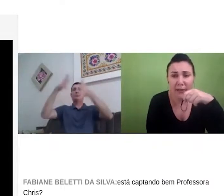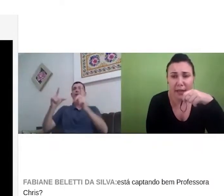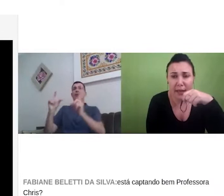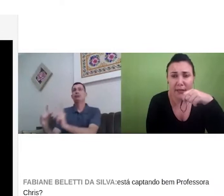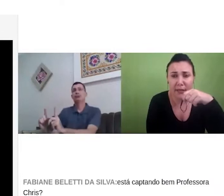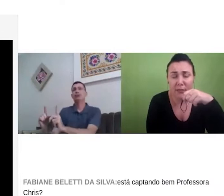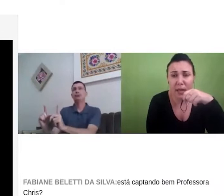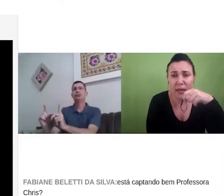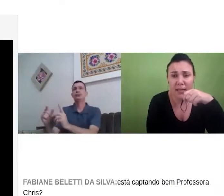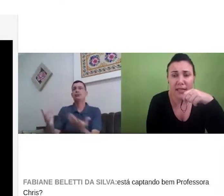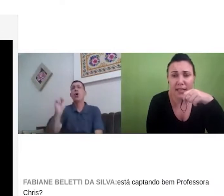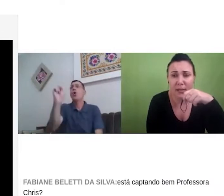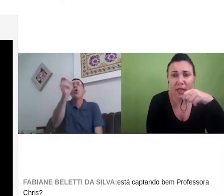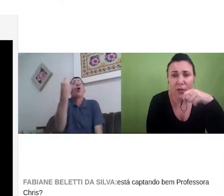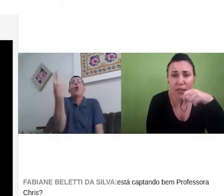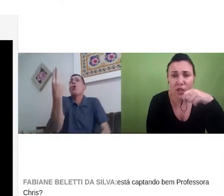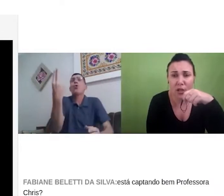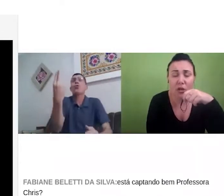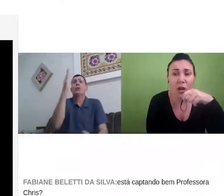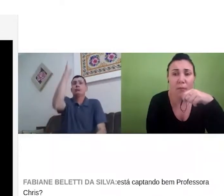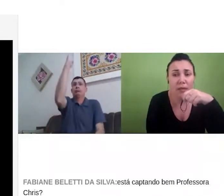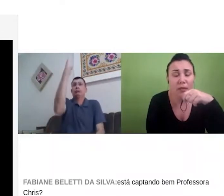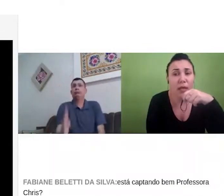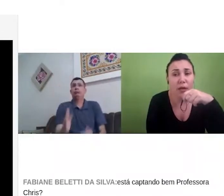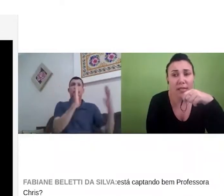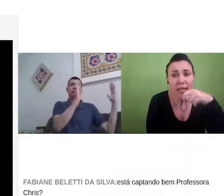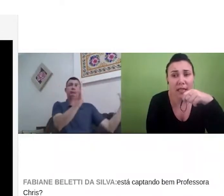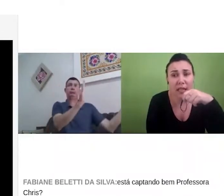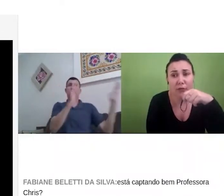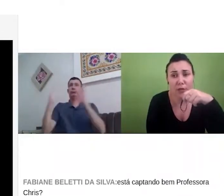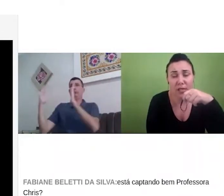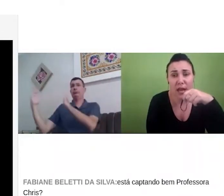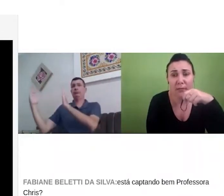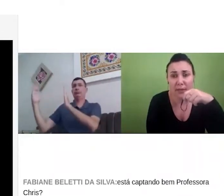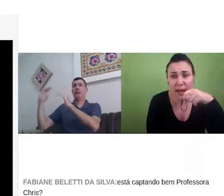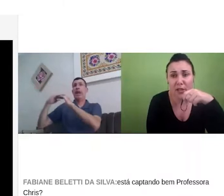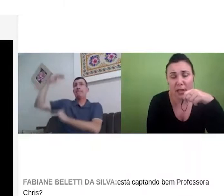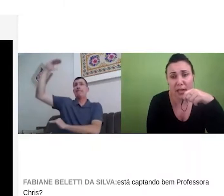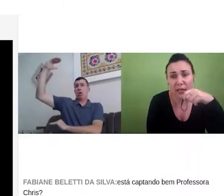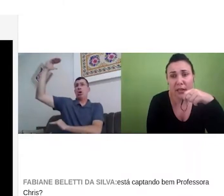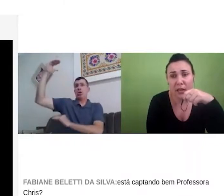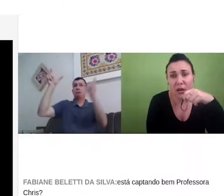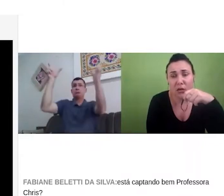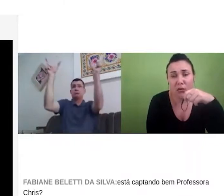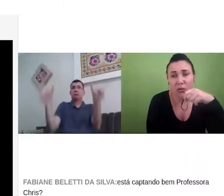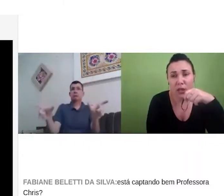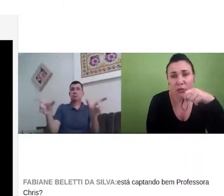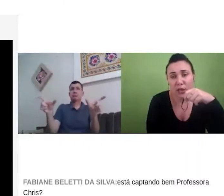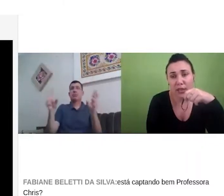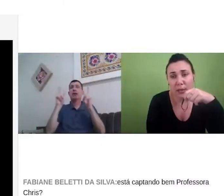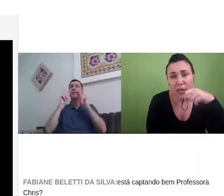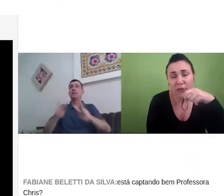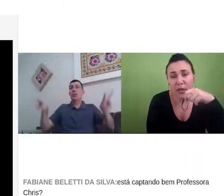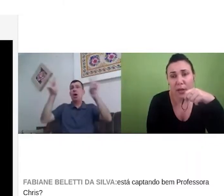enxergar, né, bem a sinalização naquele quadril, para mim, o melhor seria que fosse a metade, né, o